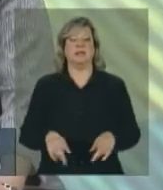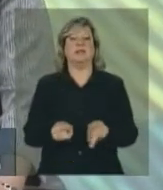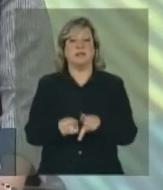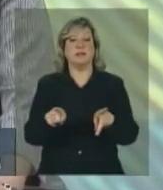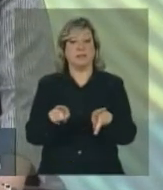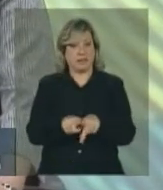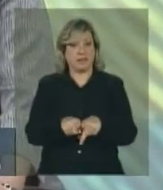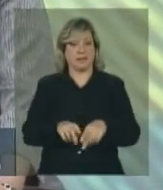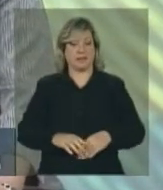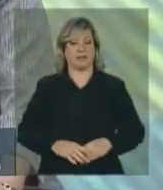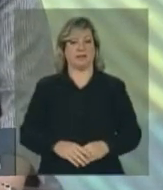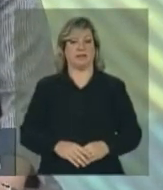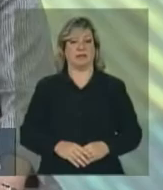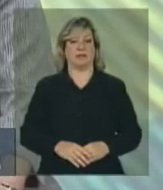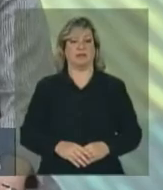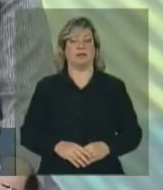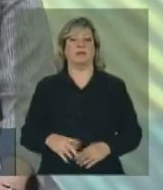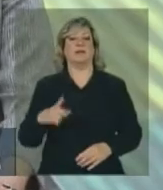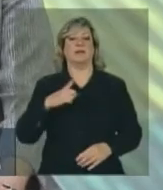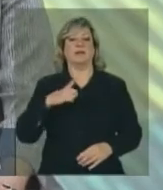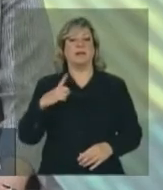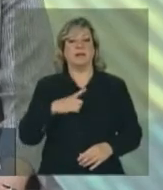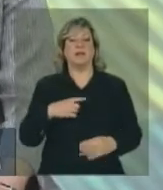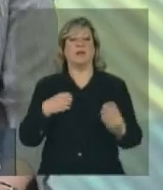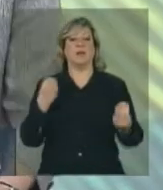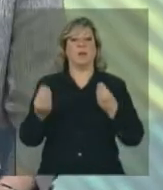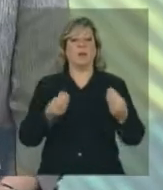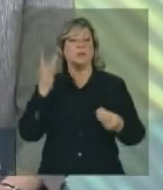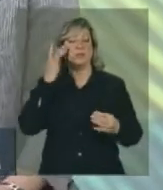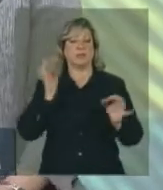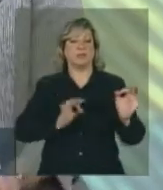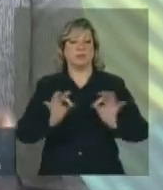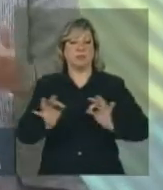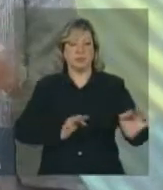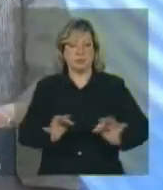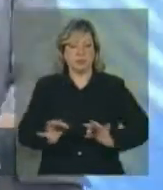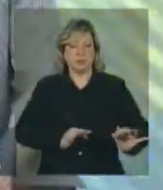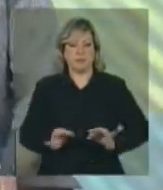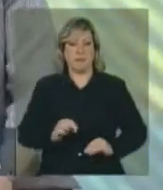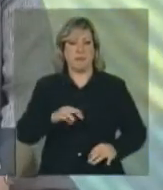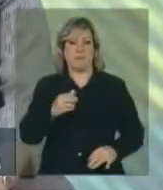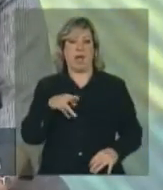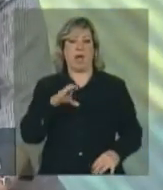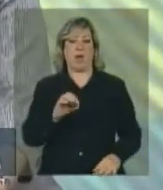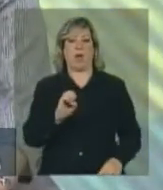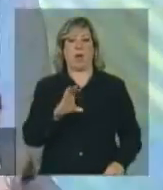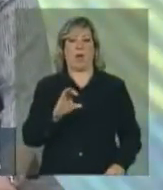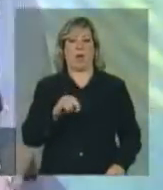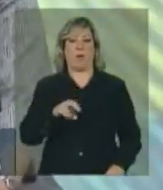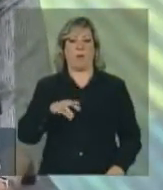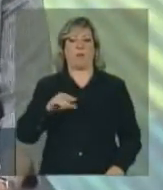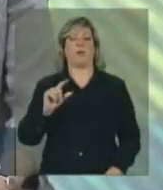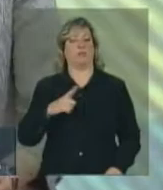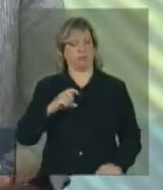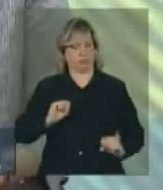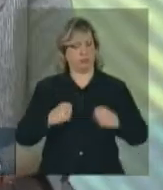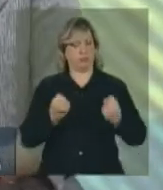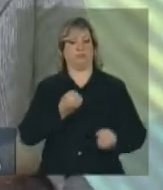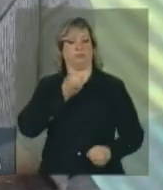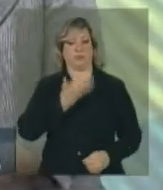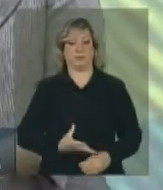também têm estruturas de coordenação macroeconômica robustas.